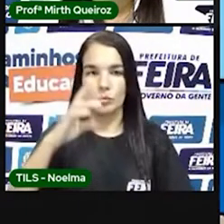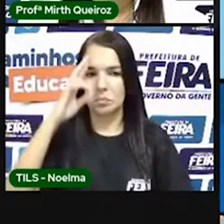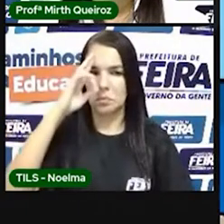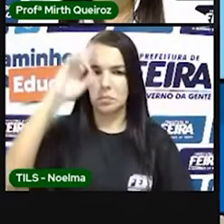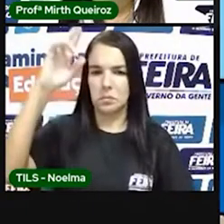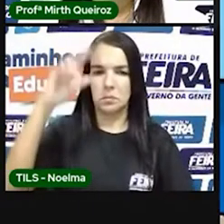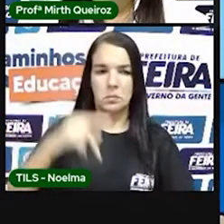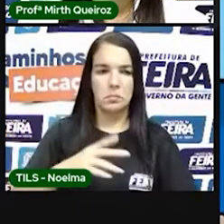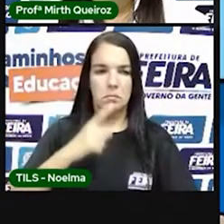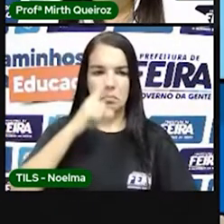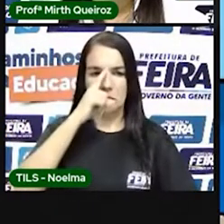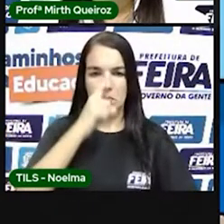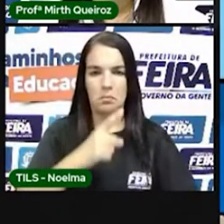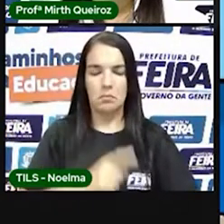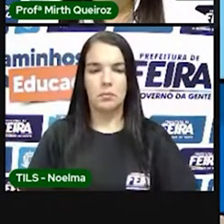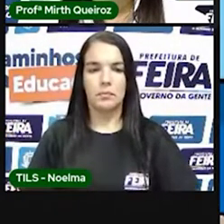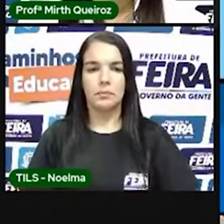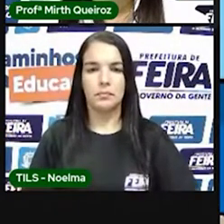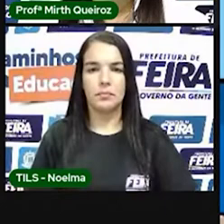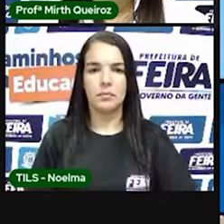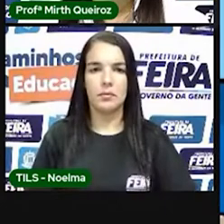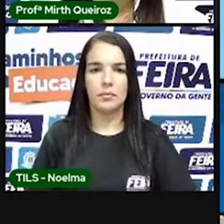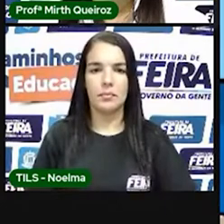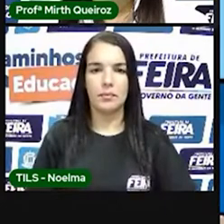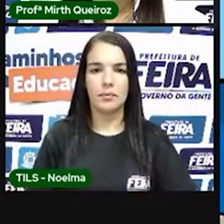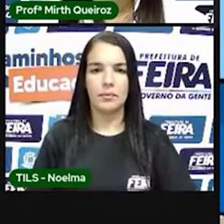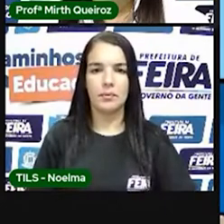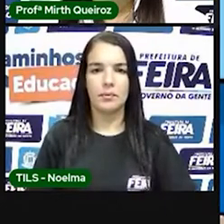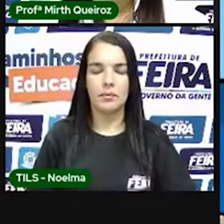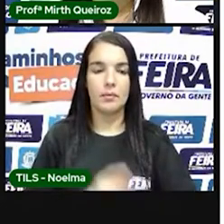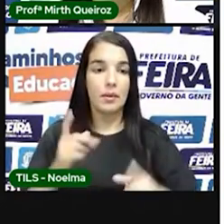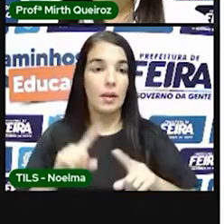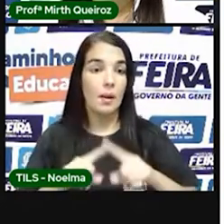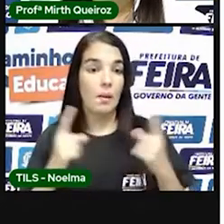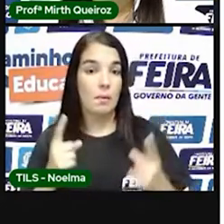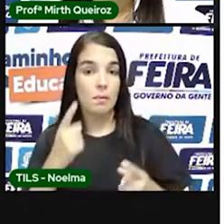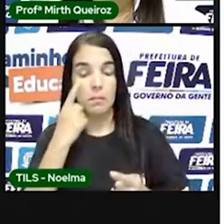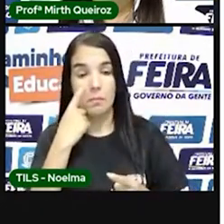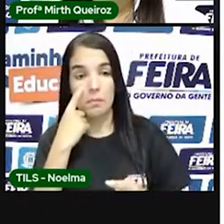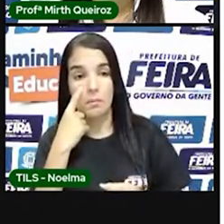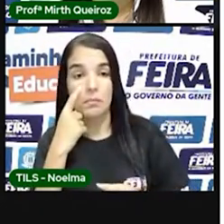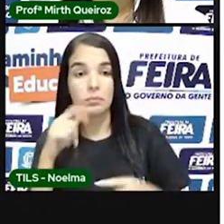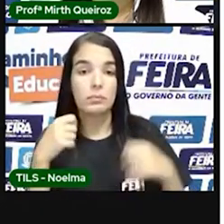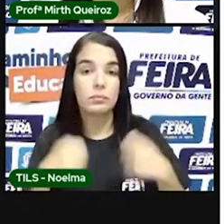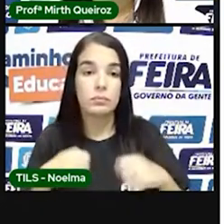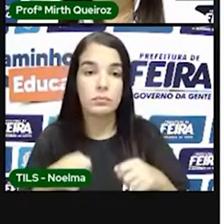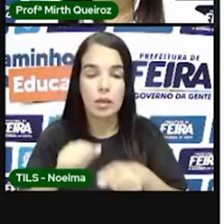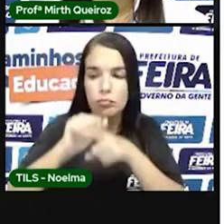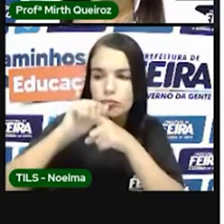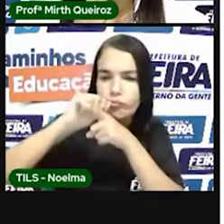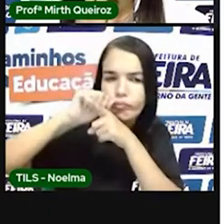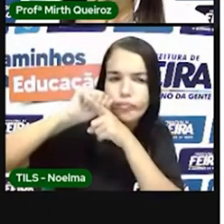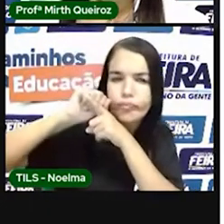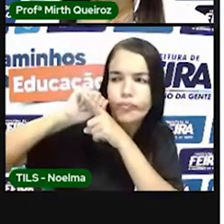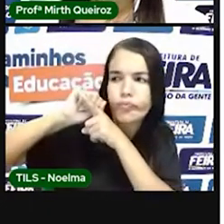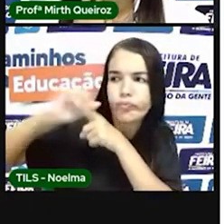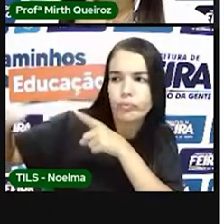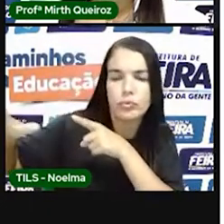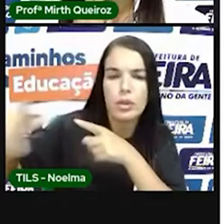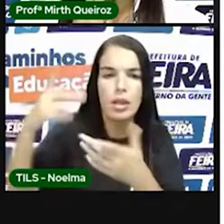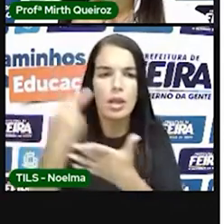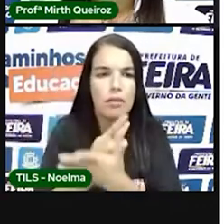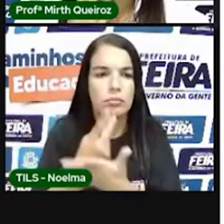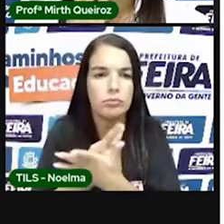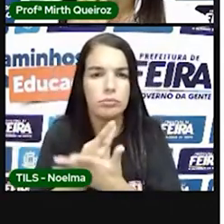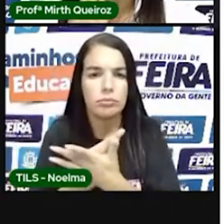mas que bela paisagem, não, monsieur? Mas nada que se compare com Paris. Eles foram expulsos por Estácio de Sá, que fundou o Rio de Janeiro